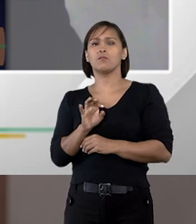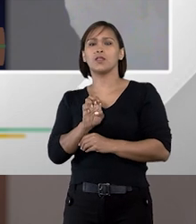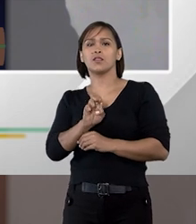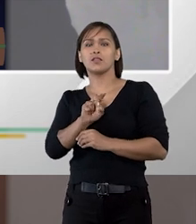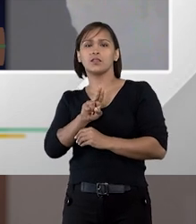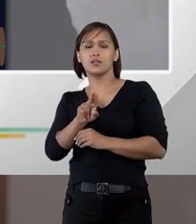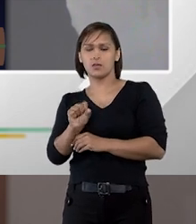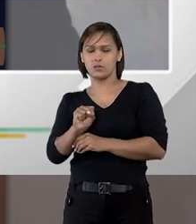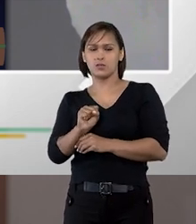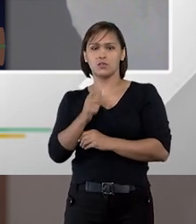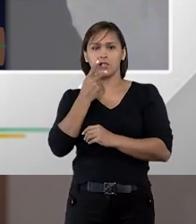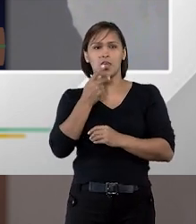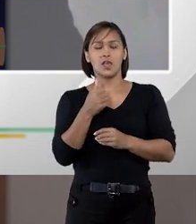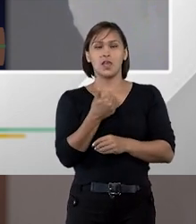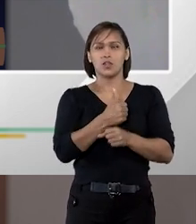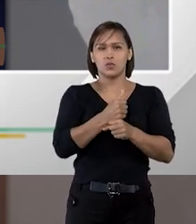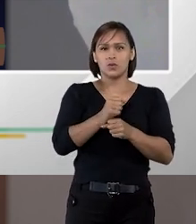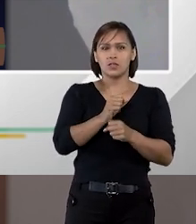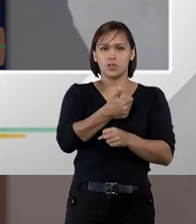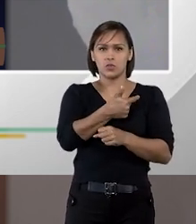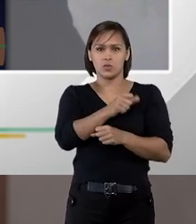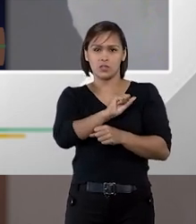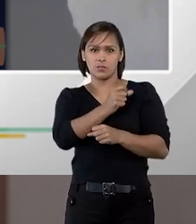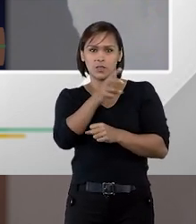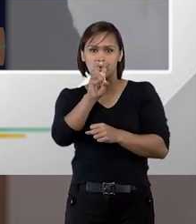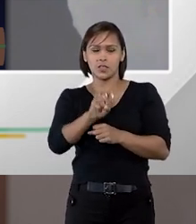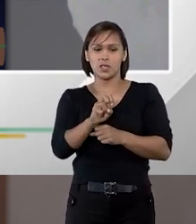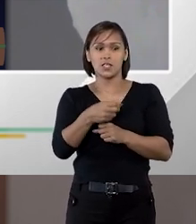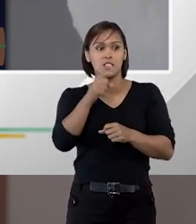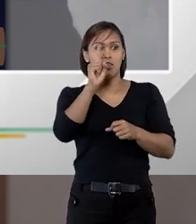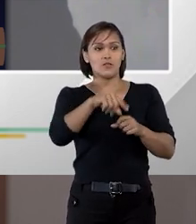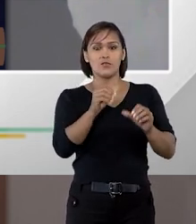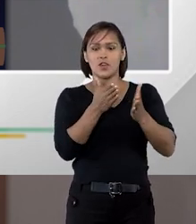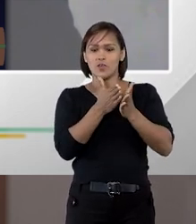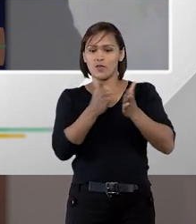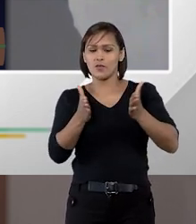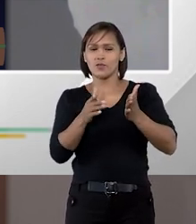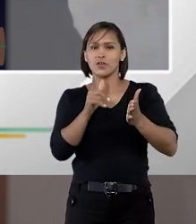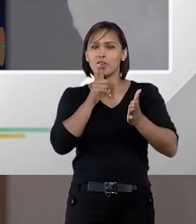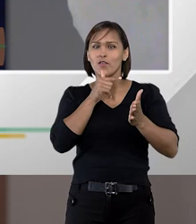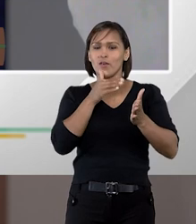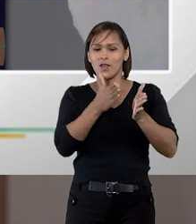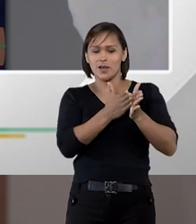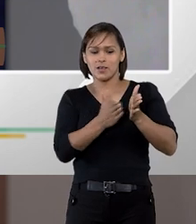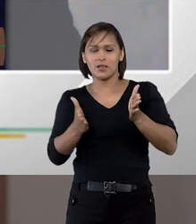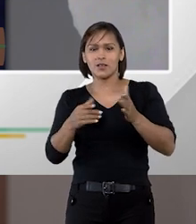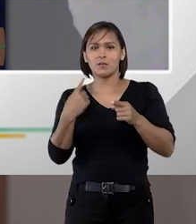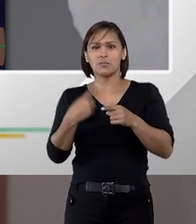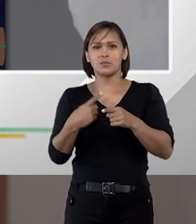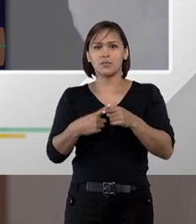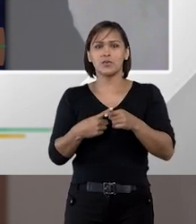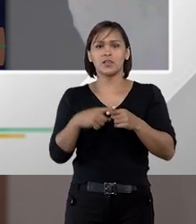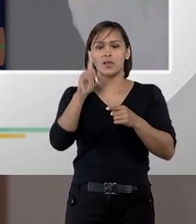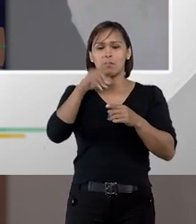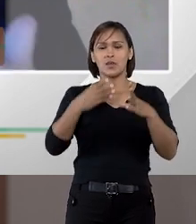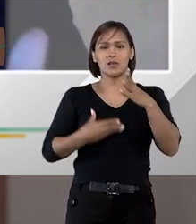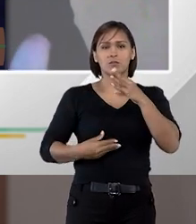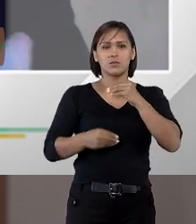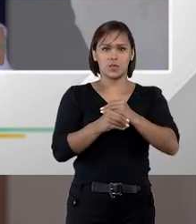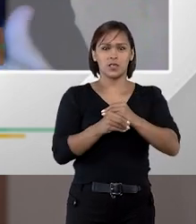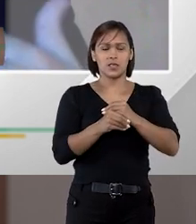Matheus Carvalho para mim em 2015 foi digamos assim um divisor de águas para o